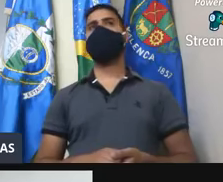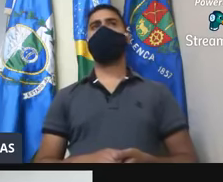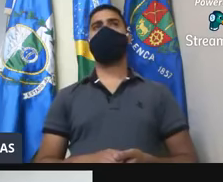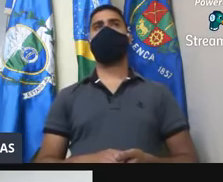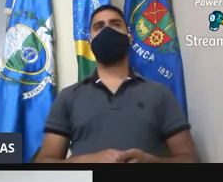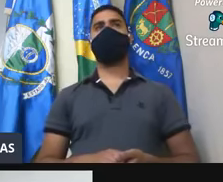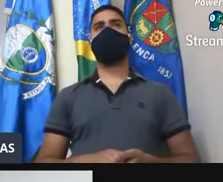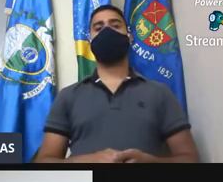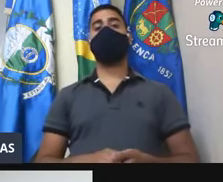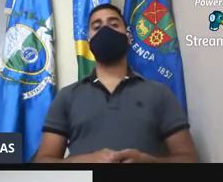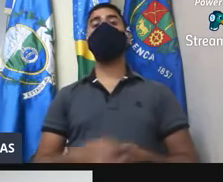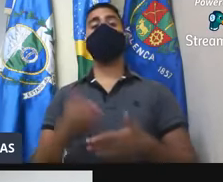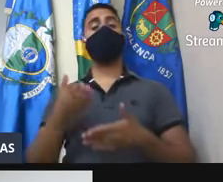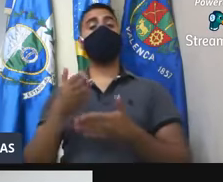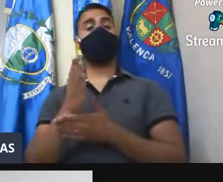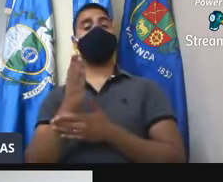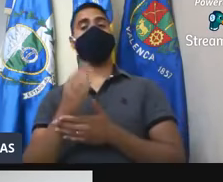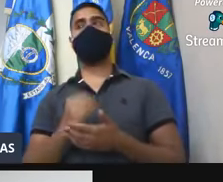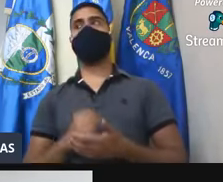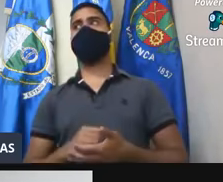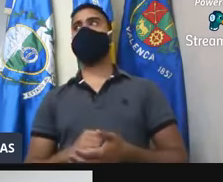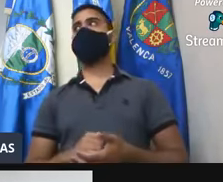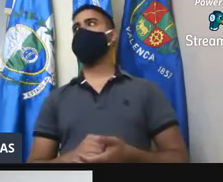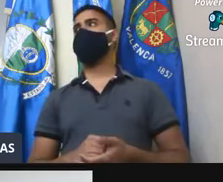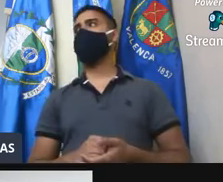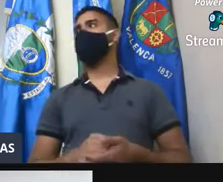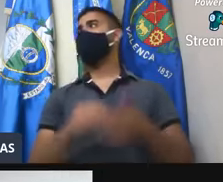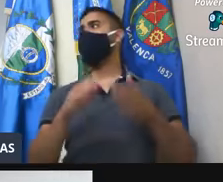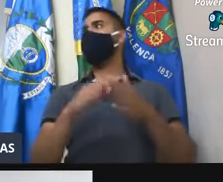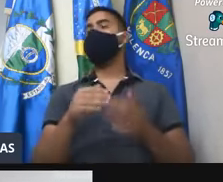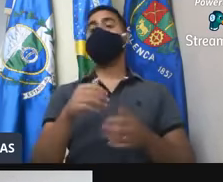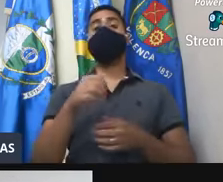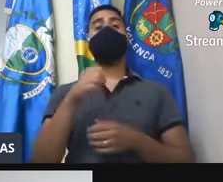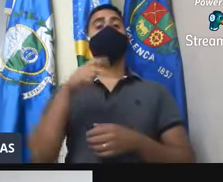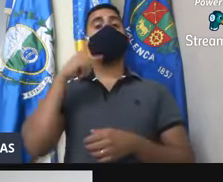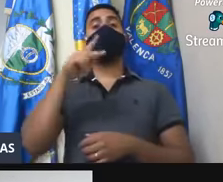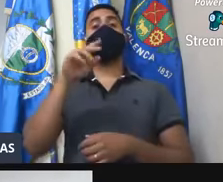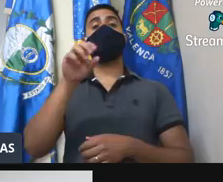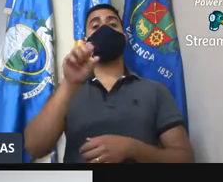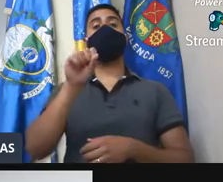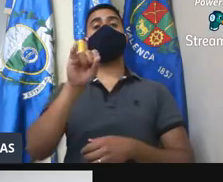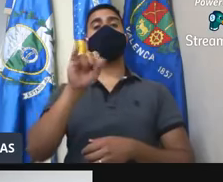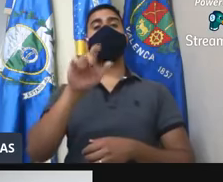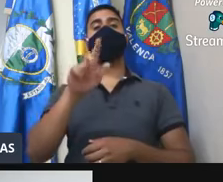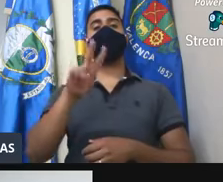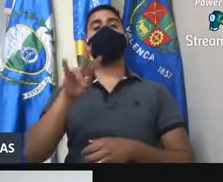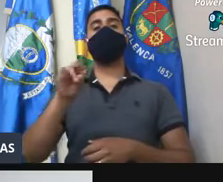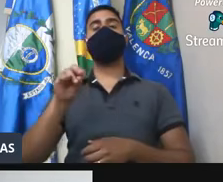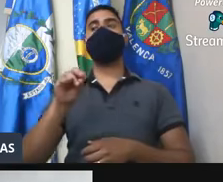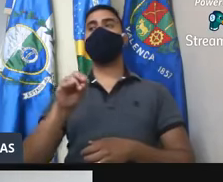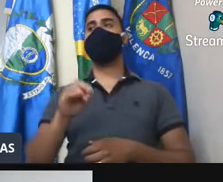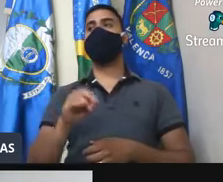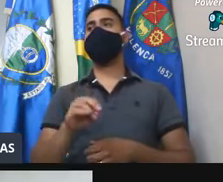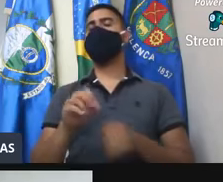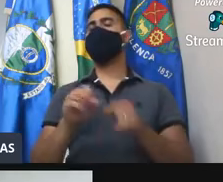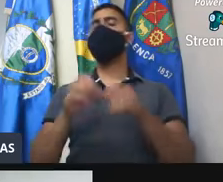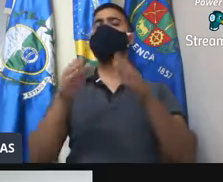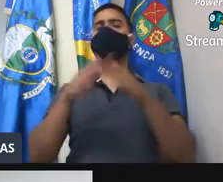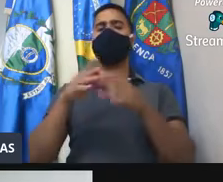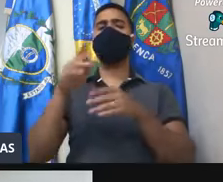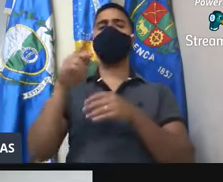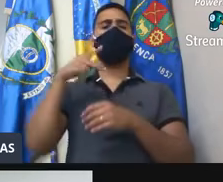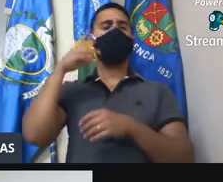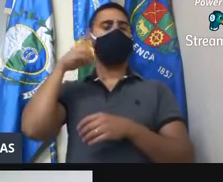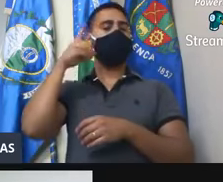votação, aprovado. Requerimento do vereador Silvio Graça. Vereador Silvio Graça requer ao deputado federal